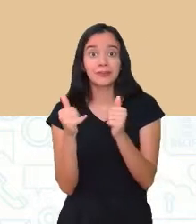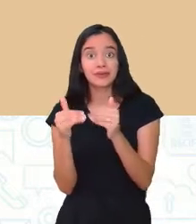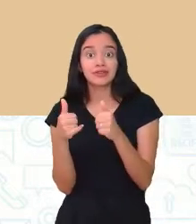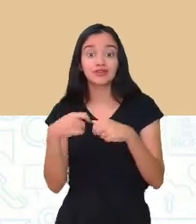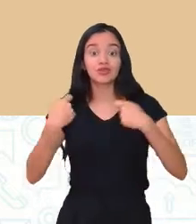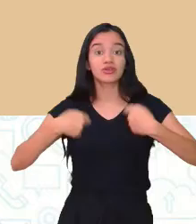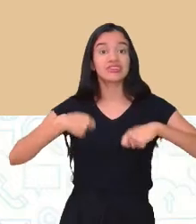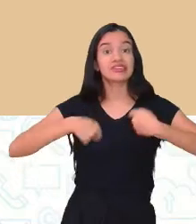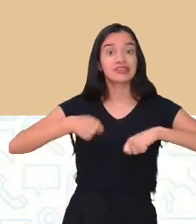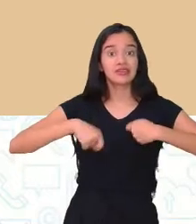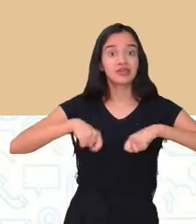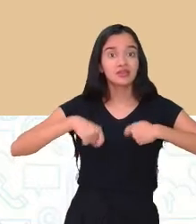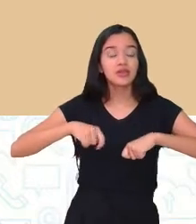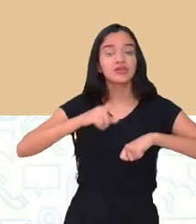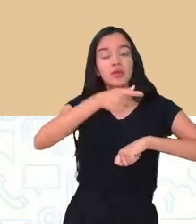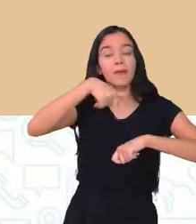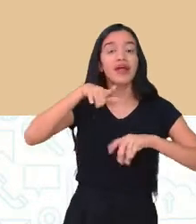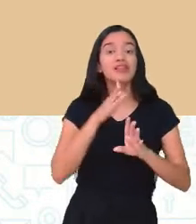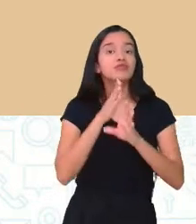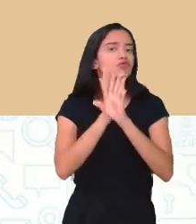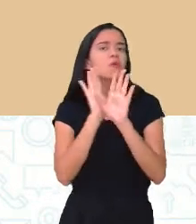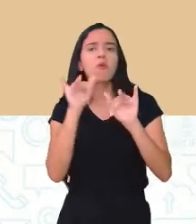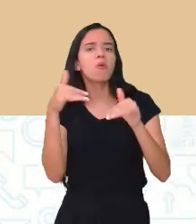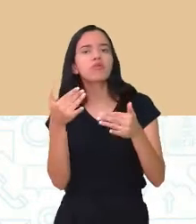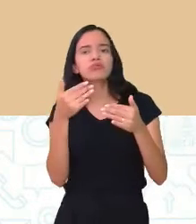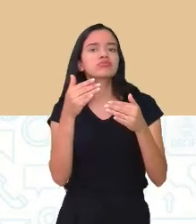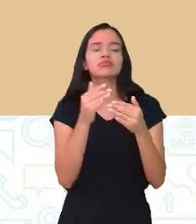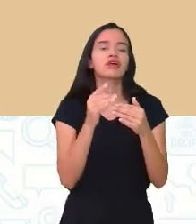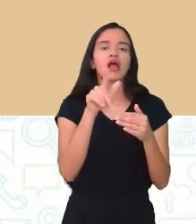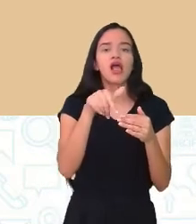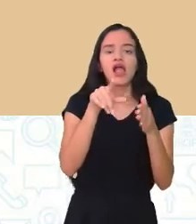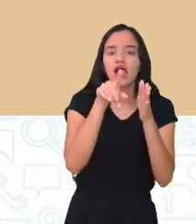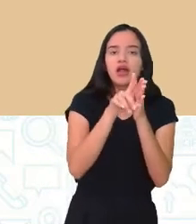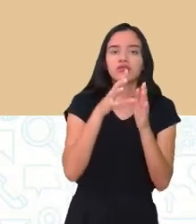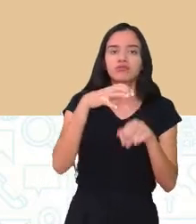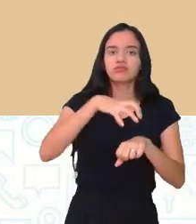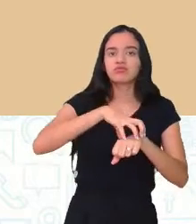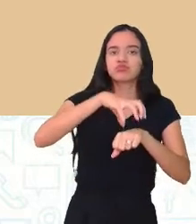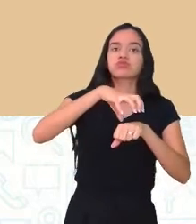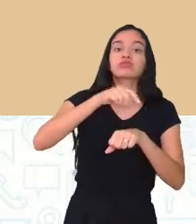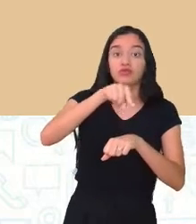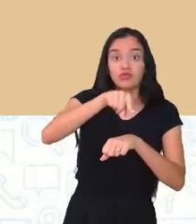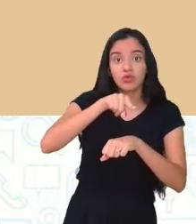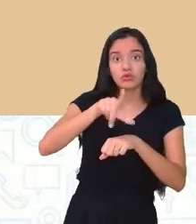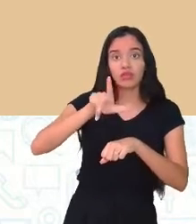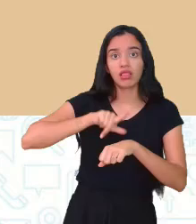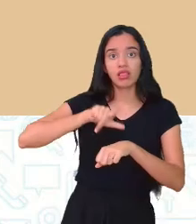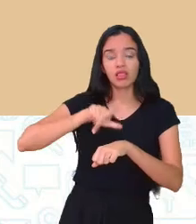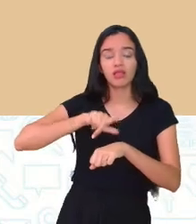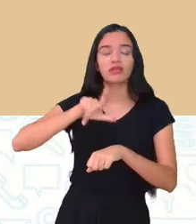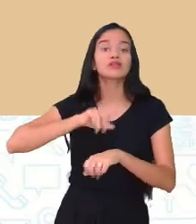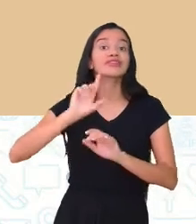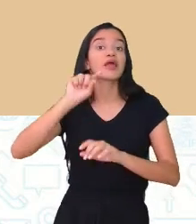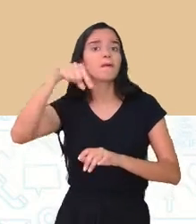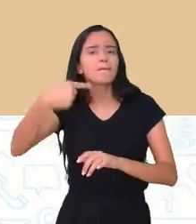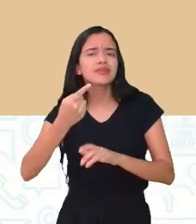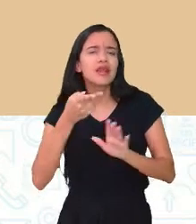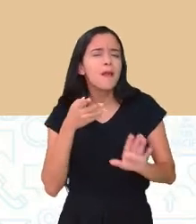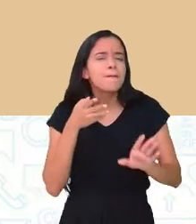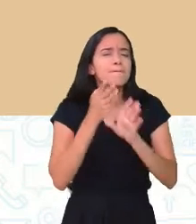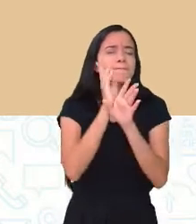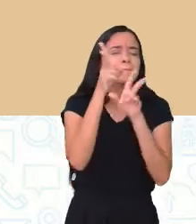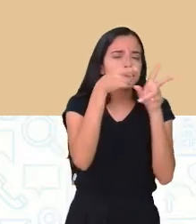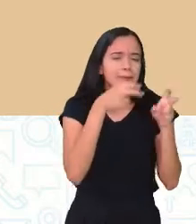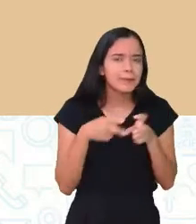necessário para ele descobrir qual é a infecção que você está. E depois que ele detectar, que ele fizer o